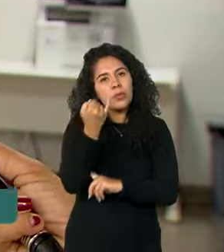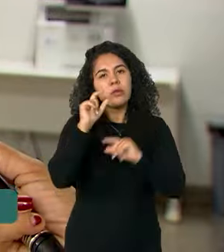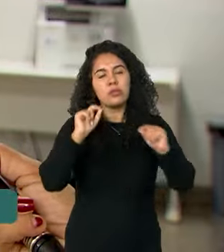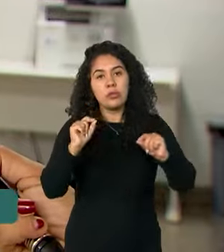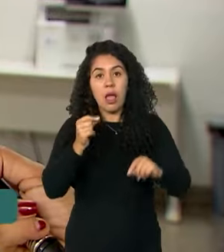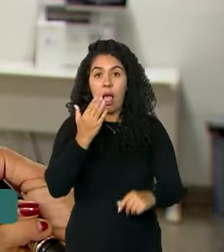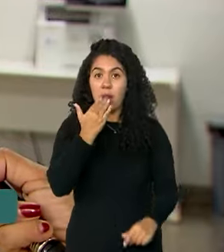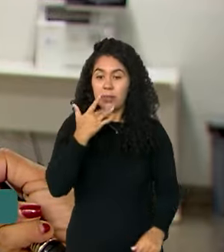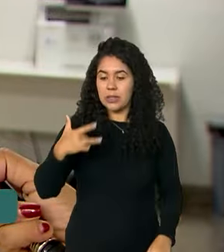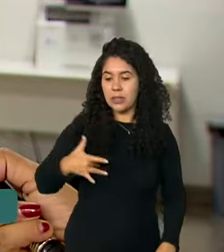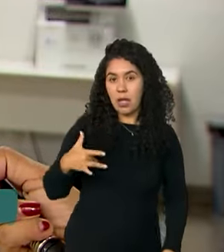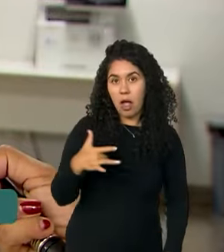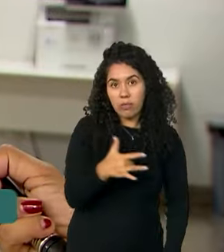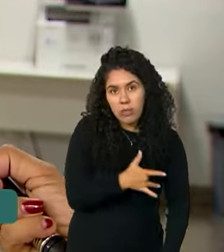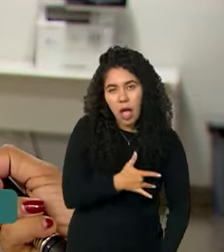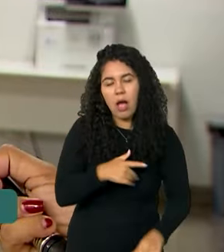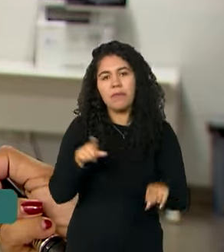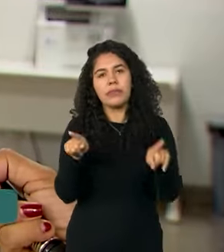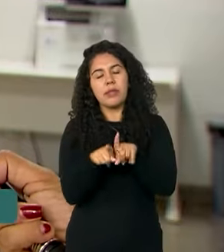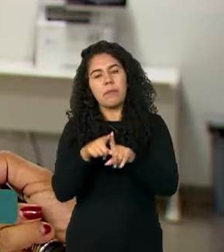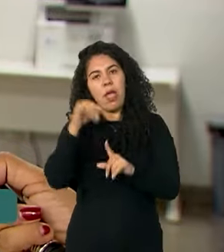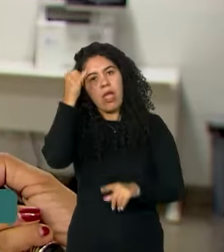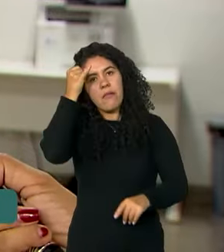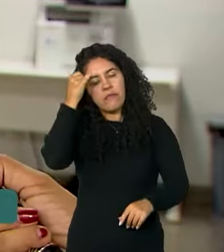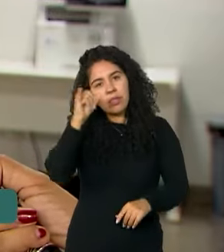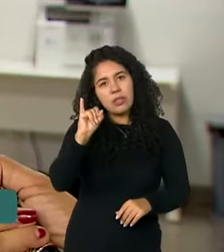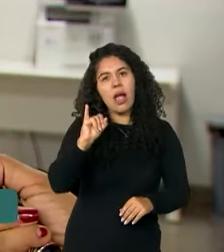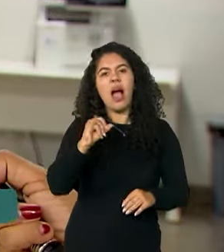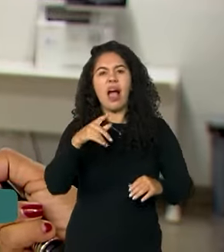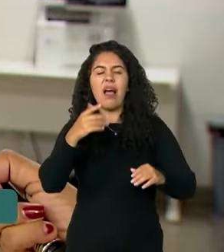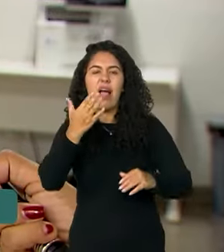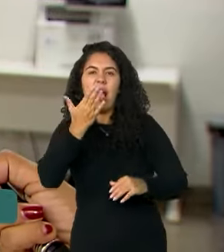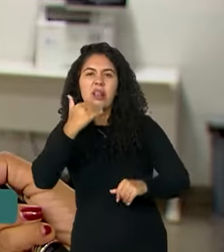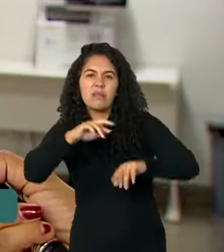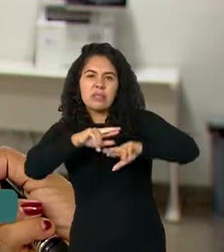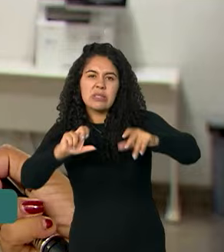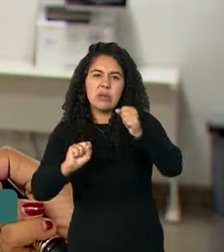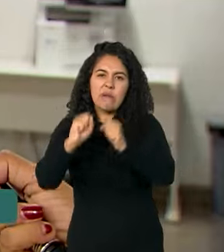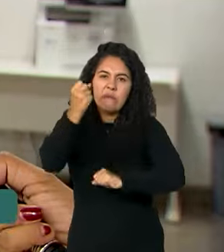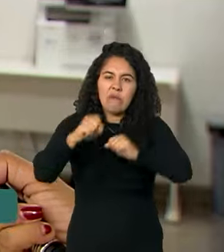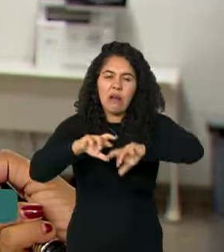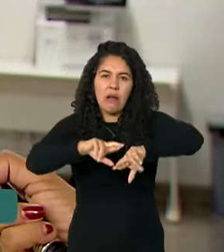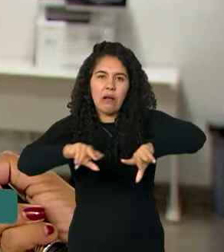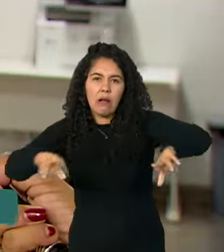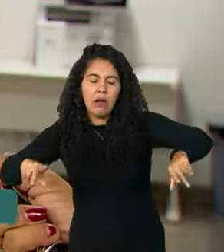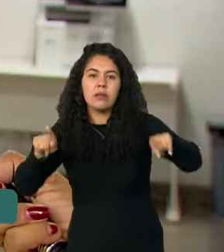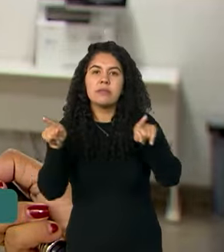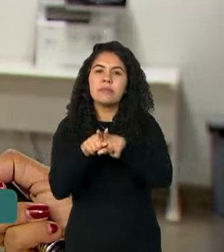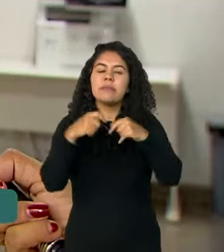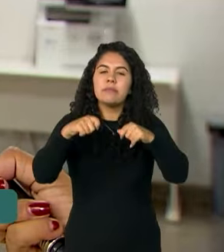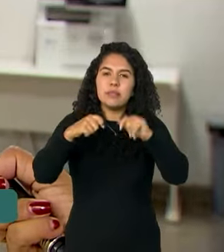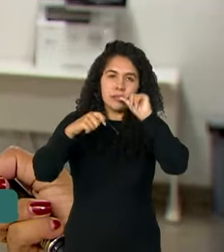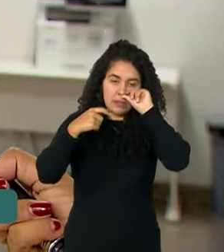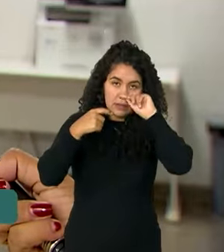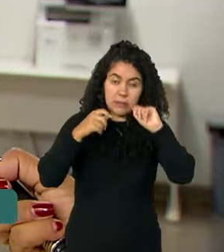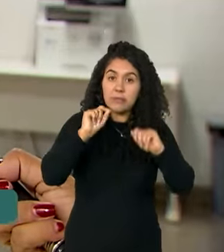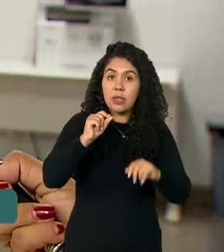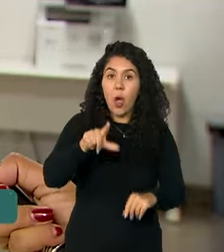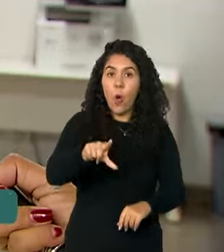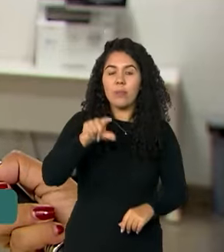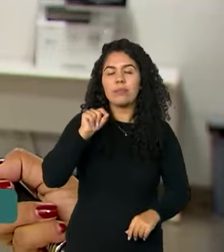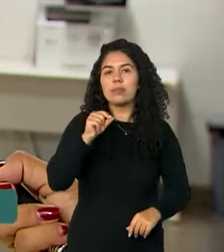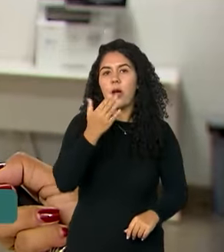alimentação mais saudável, evitar os alimentos ultraprocessados, dar preferência para os alimentos in natura, praticar atividade